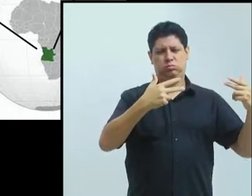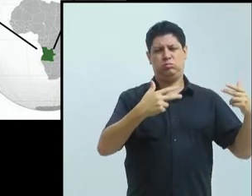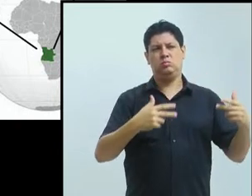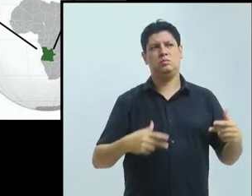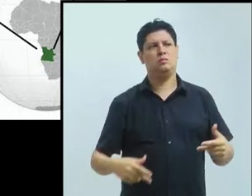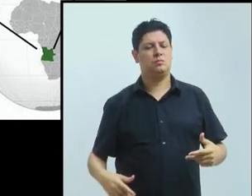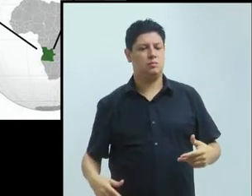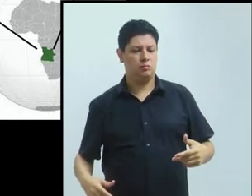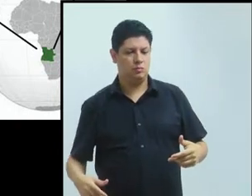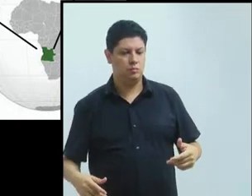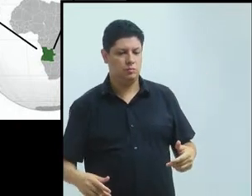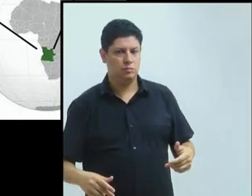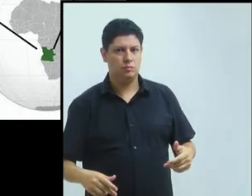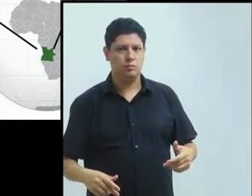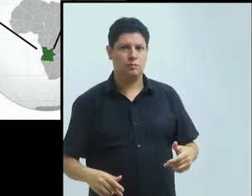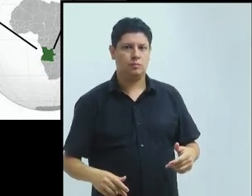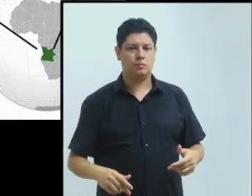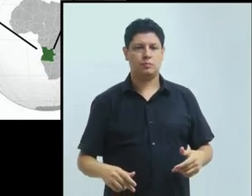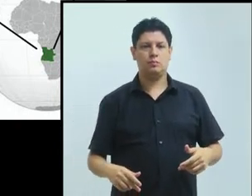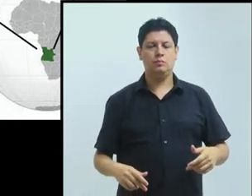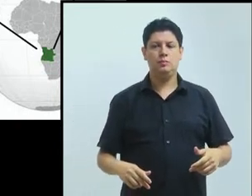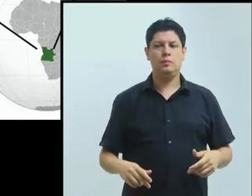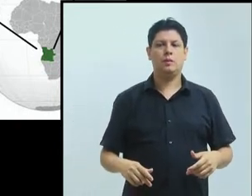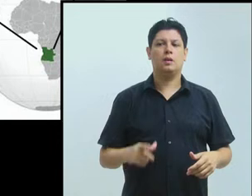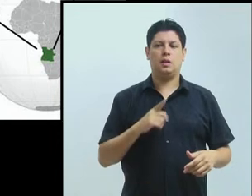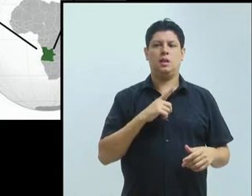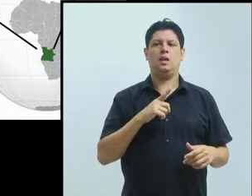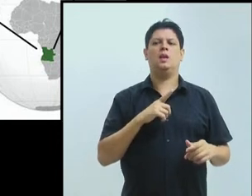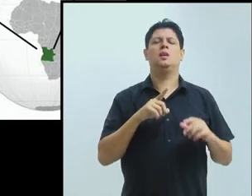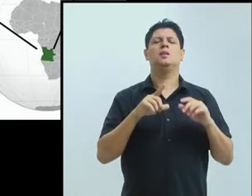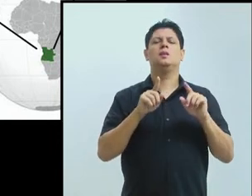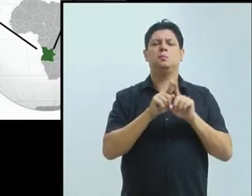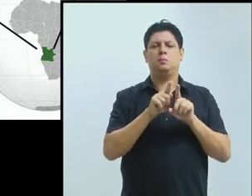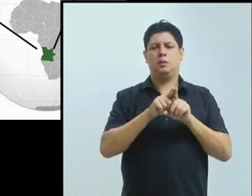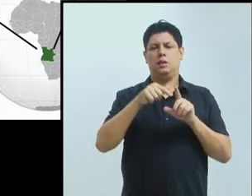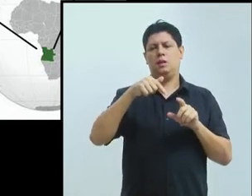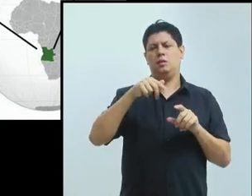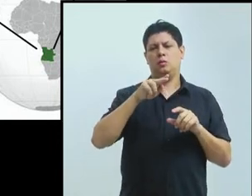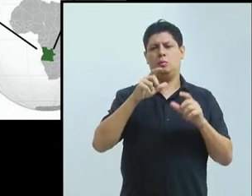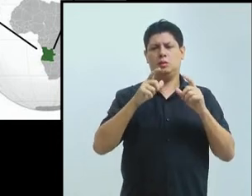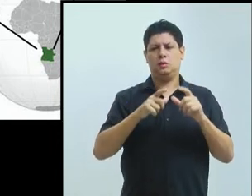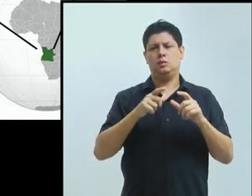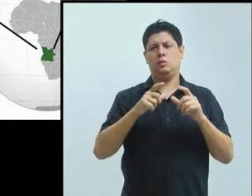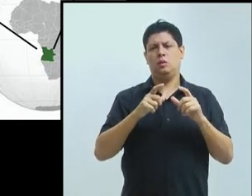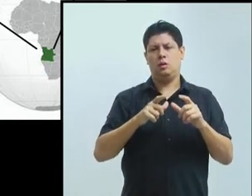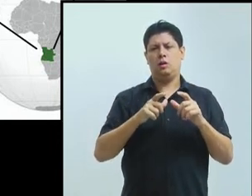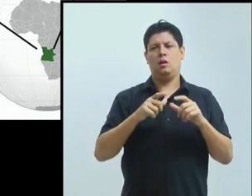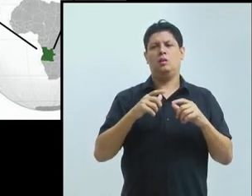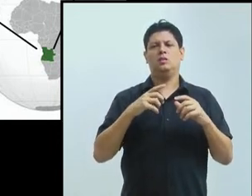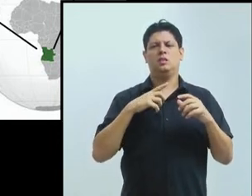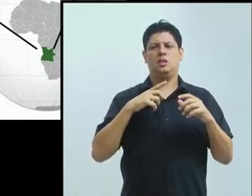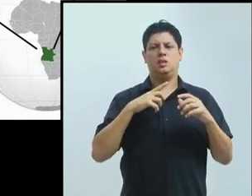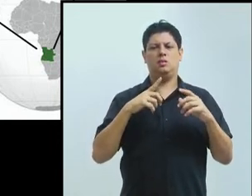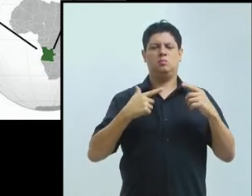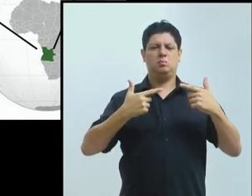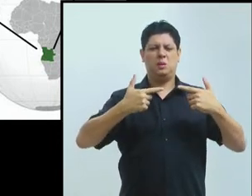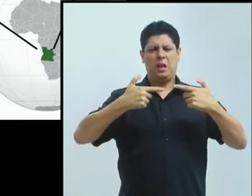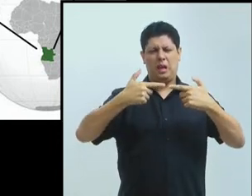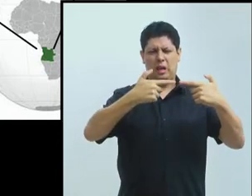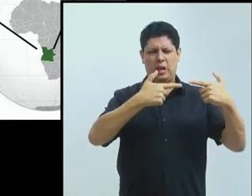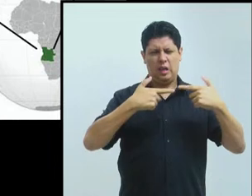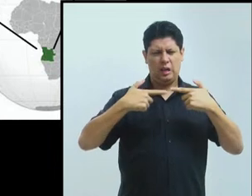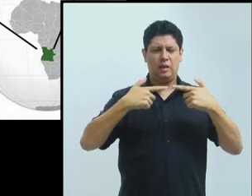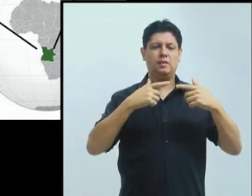cidades que viveram conflitos armados nas ruas mesmo. E isso é uma marca ali na cidade.